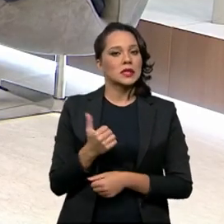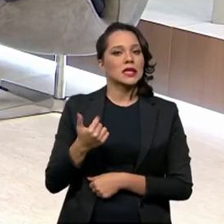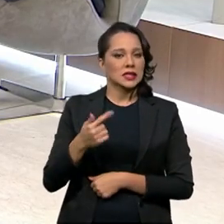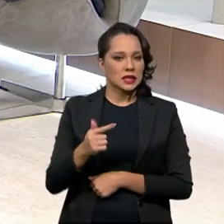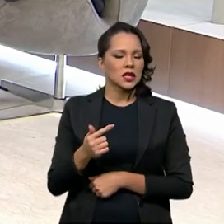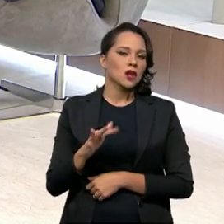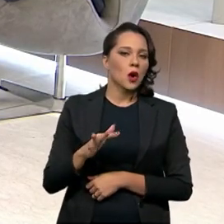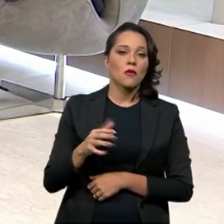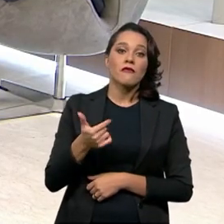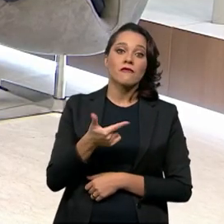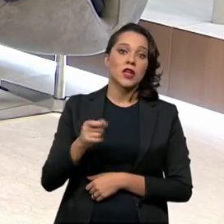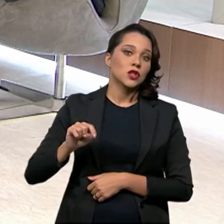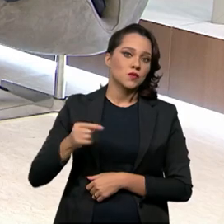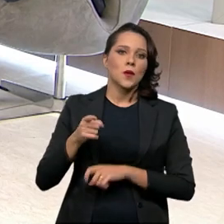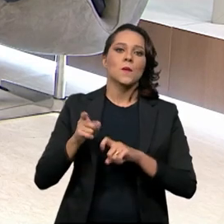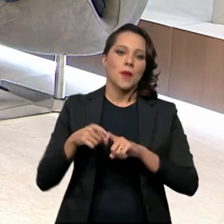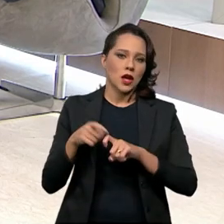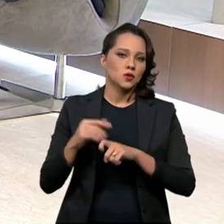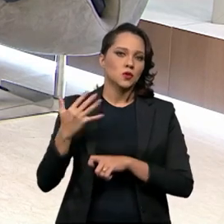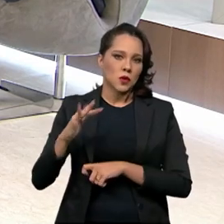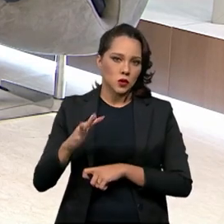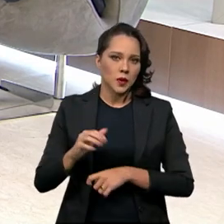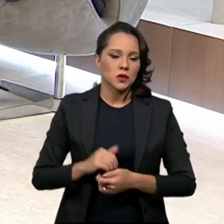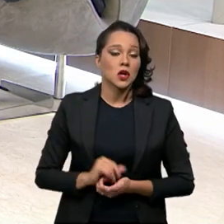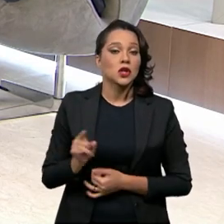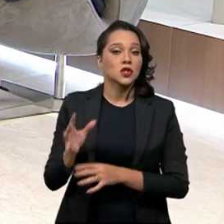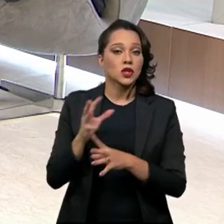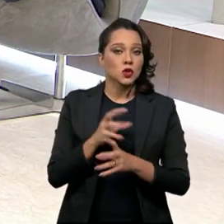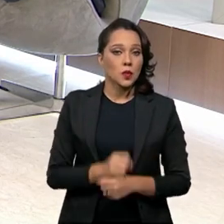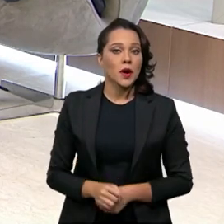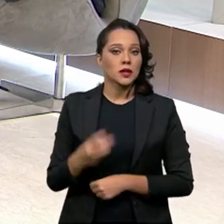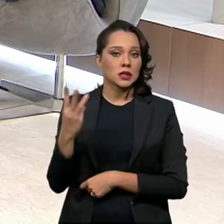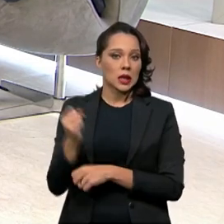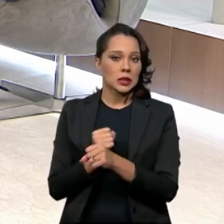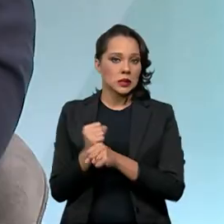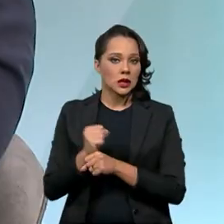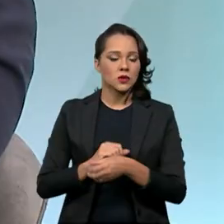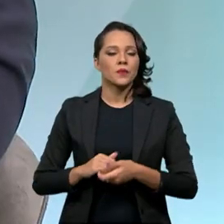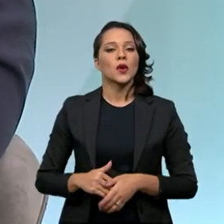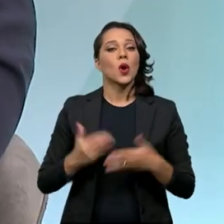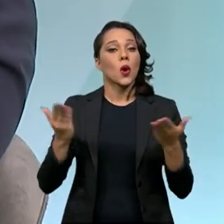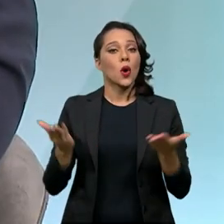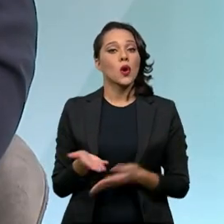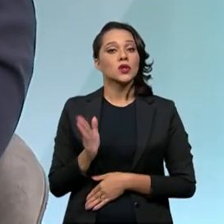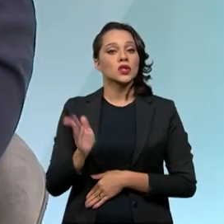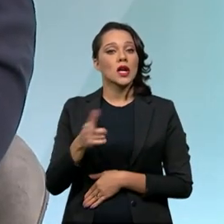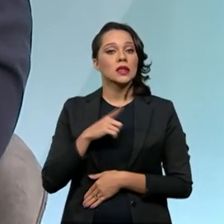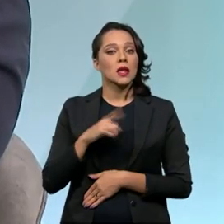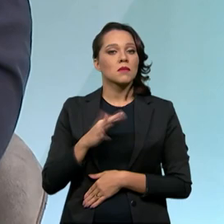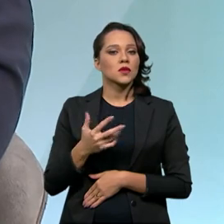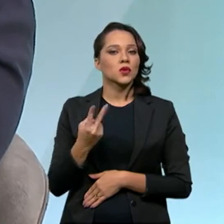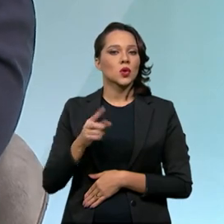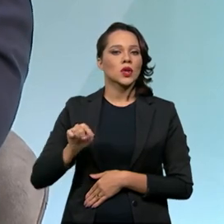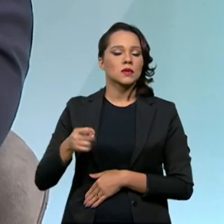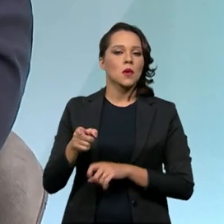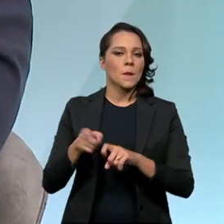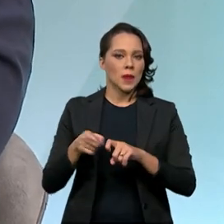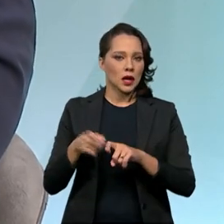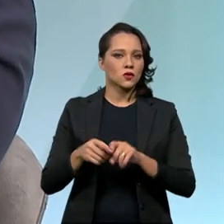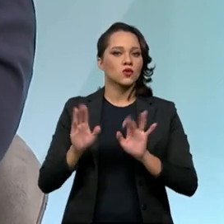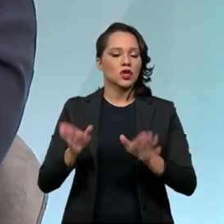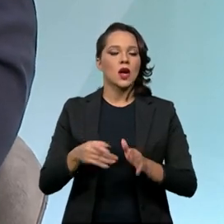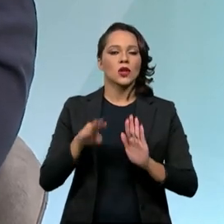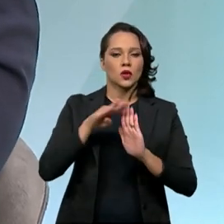vão ser cerca de 20 mil médicos, isso já somados esses 3 anos. Hoje, nós já temos cerca de 2 mil médicos